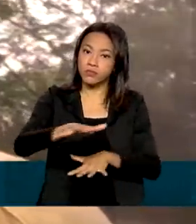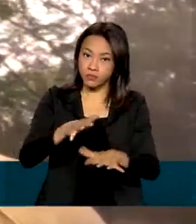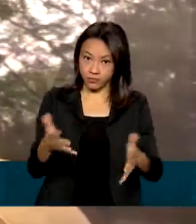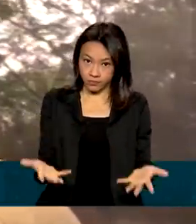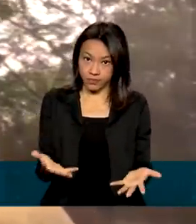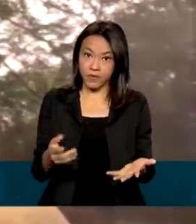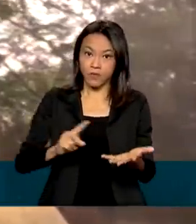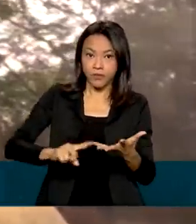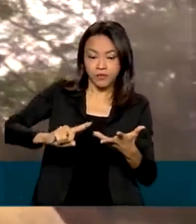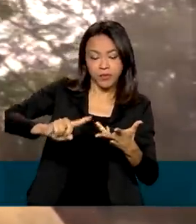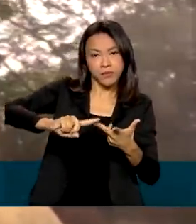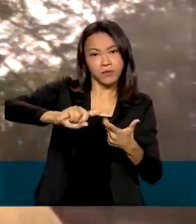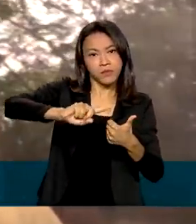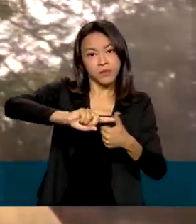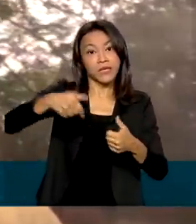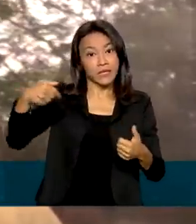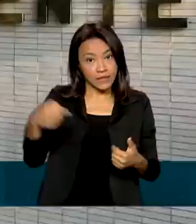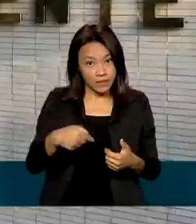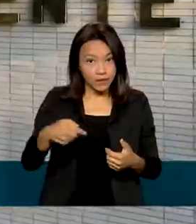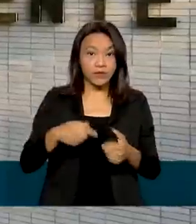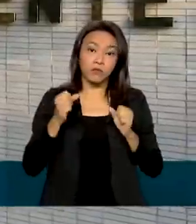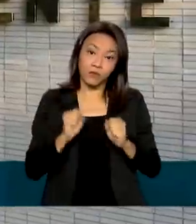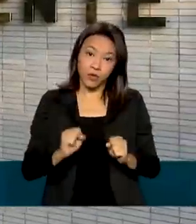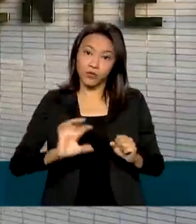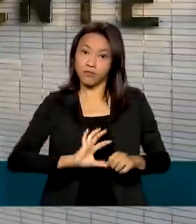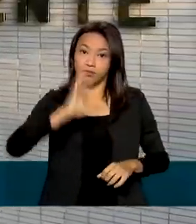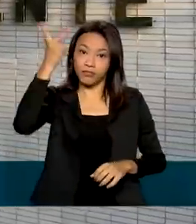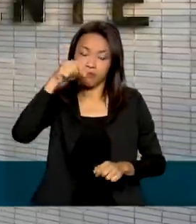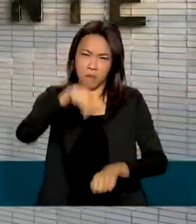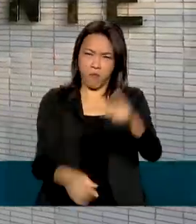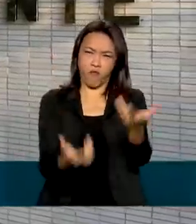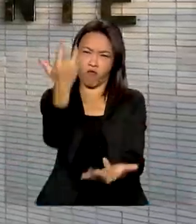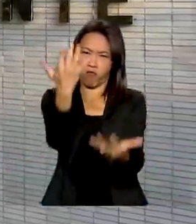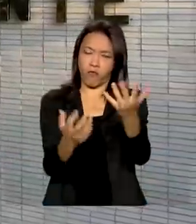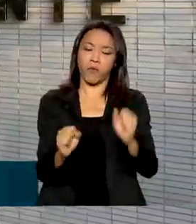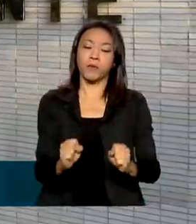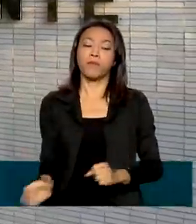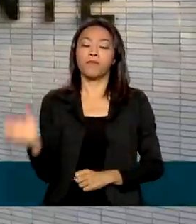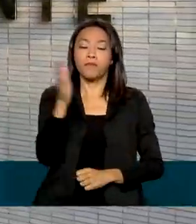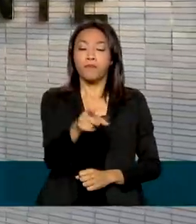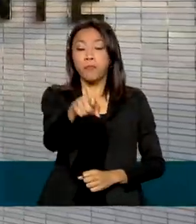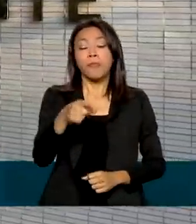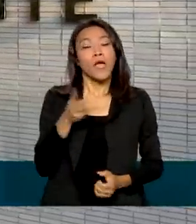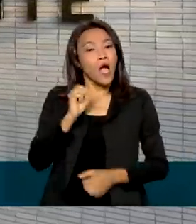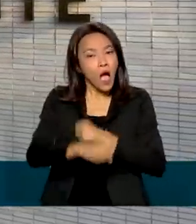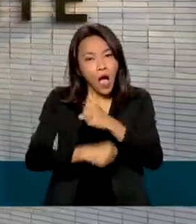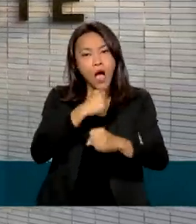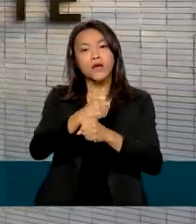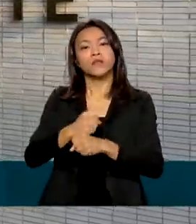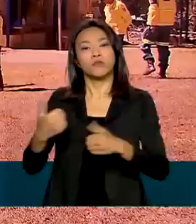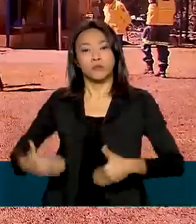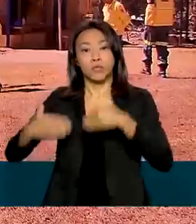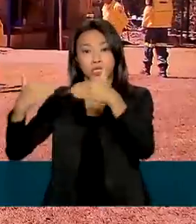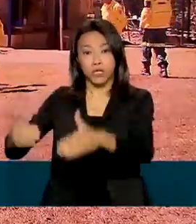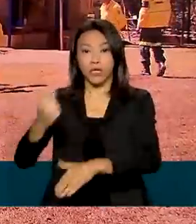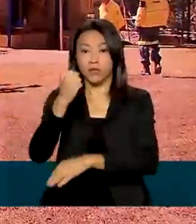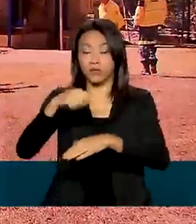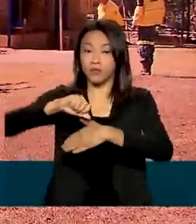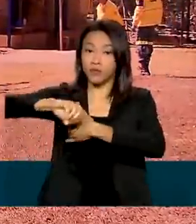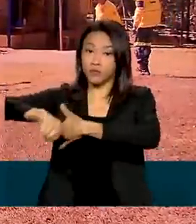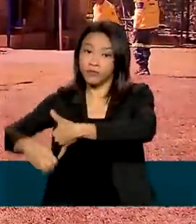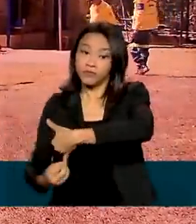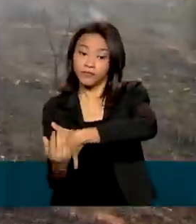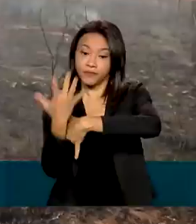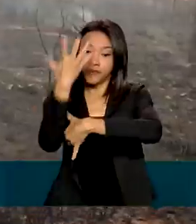Esses fatores influenciam muito. Todos os anos, Ministério do Meio Ambiente contrata brigadistas para ações